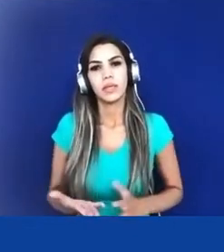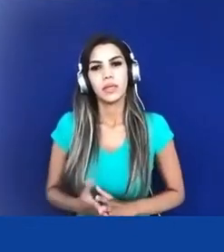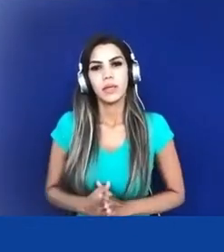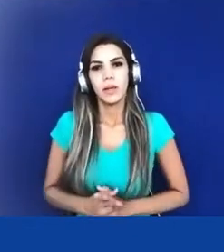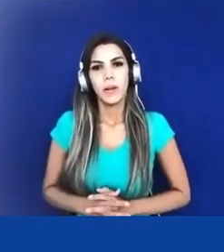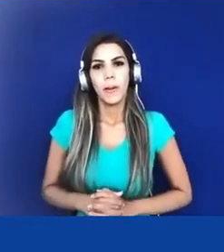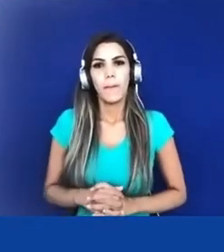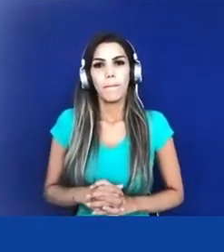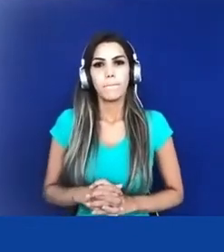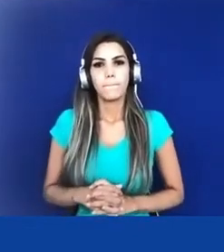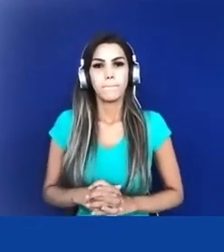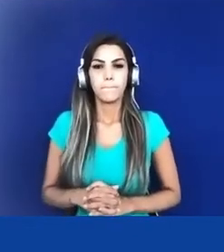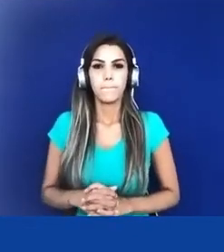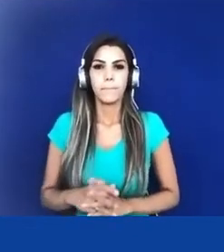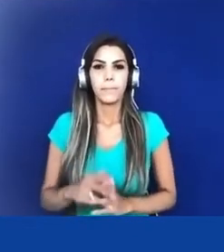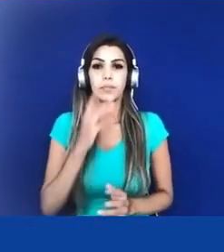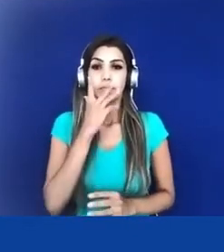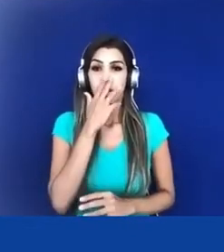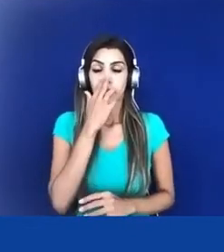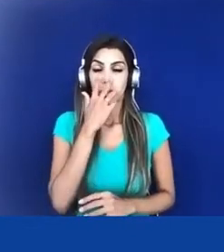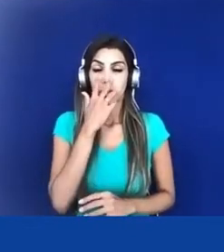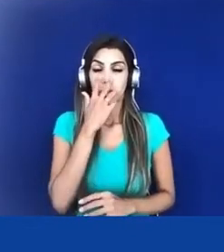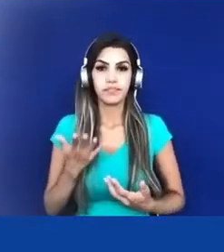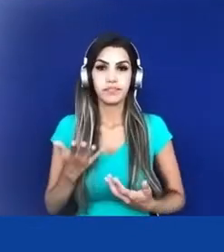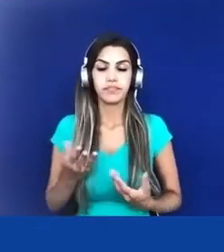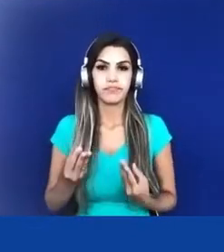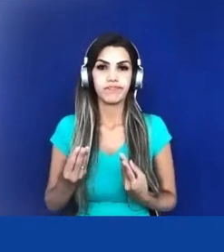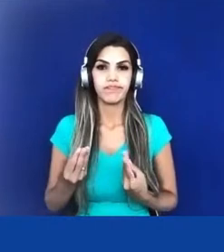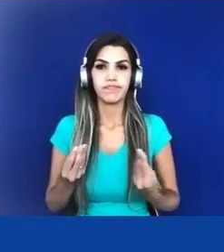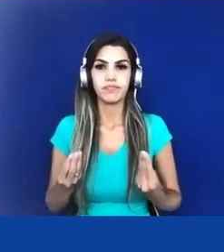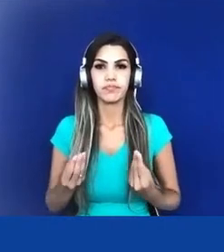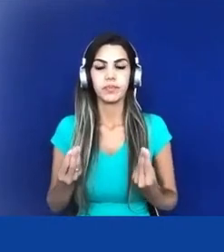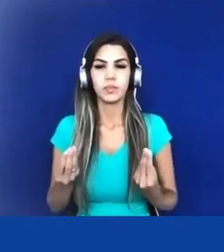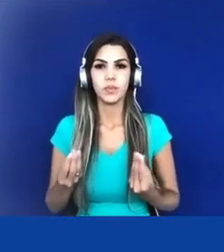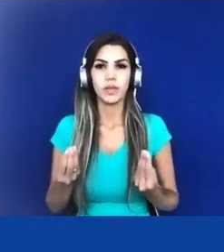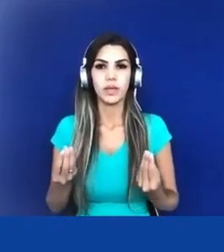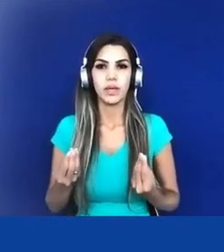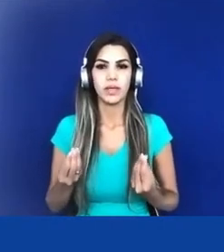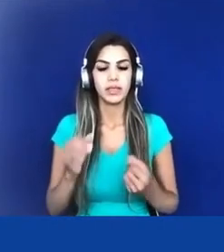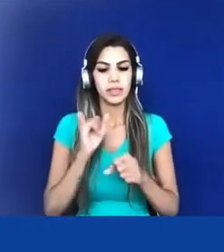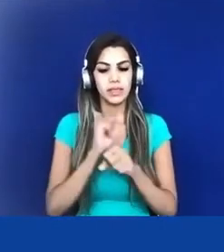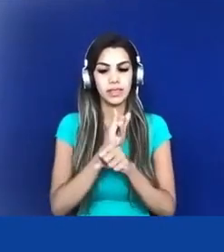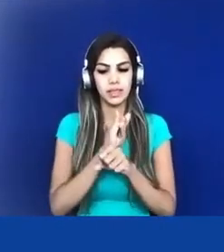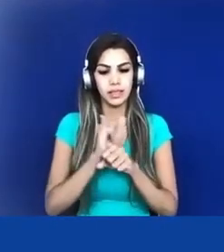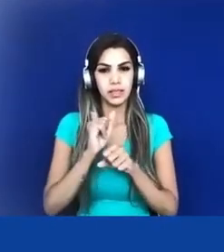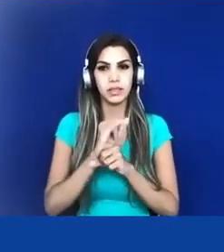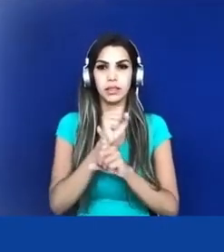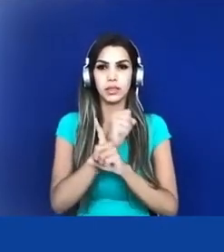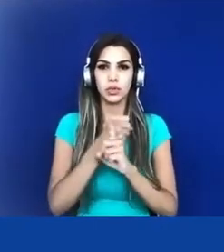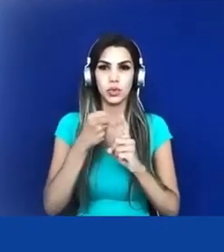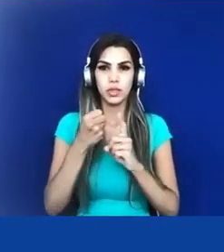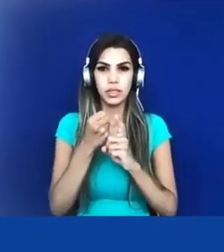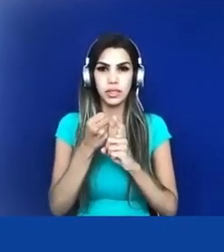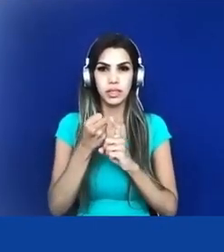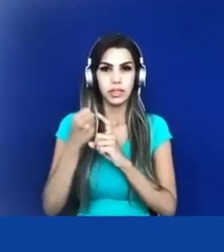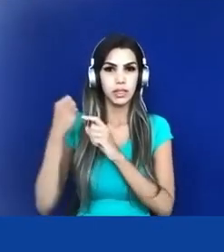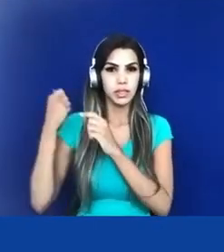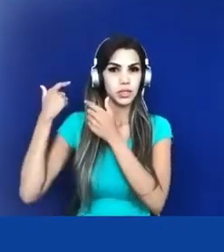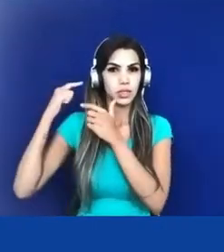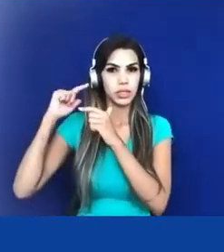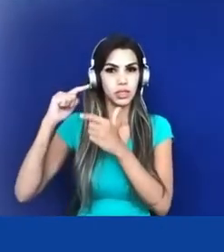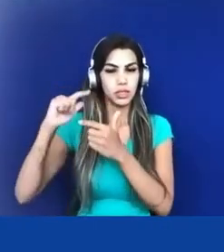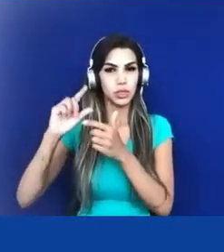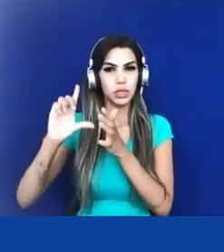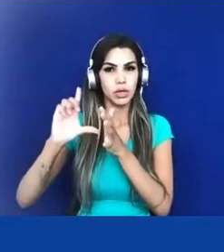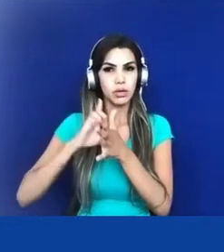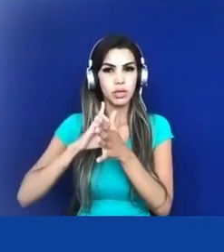parece que os mecanismos da nossa sociabilidade tradicional que permitiam negociar as diferenças, por